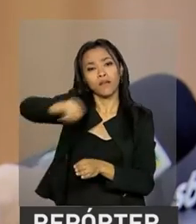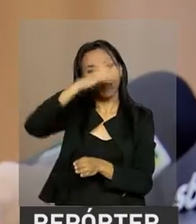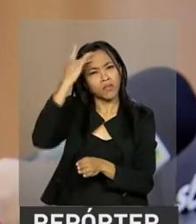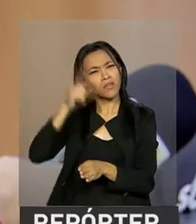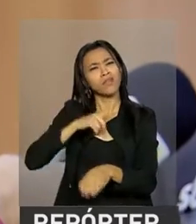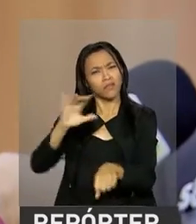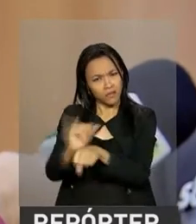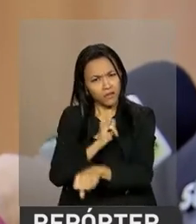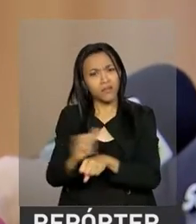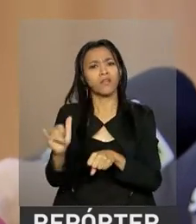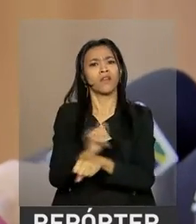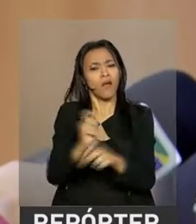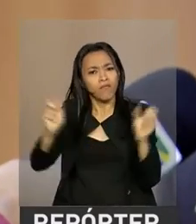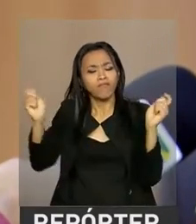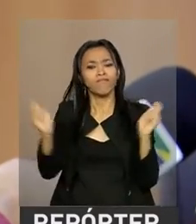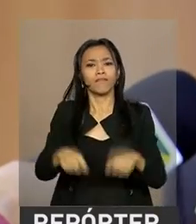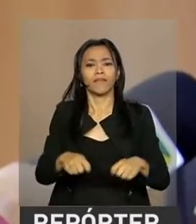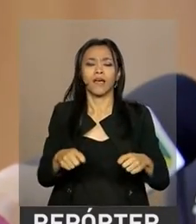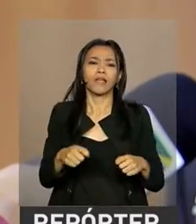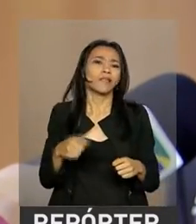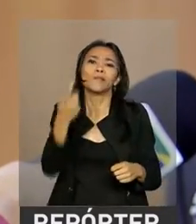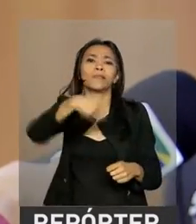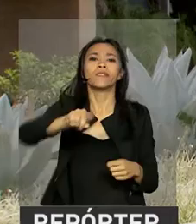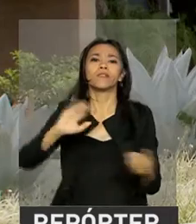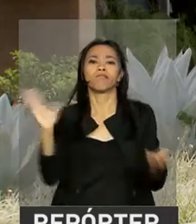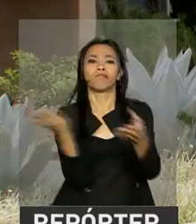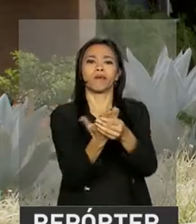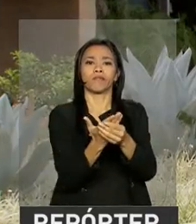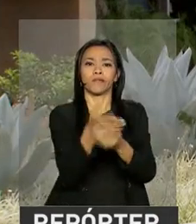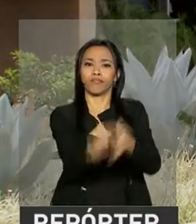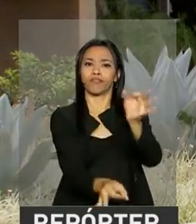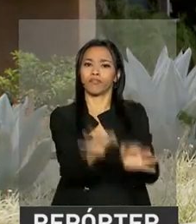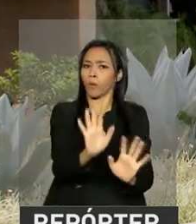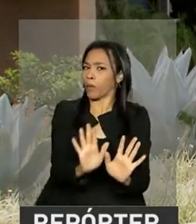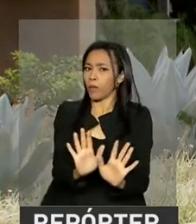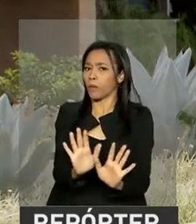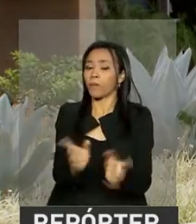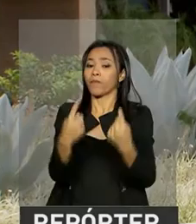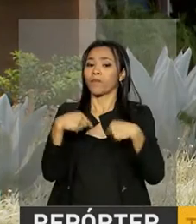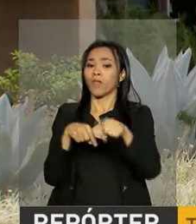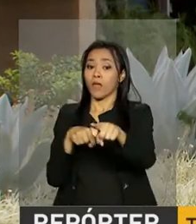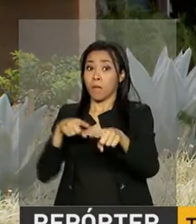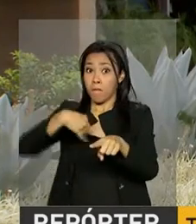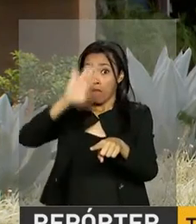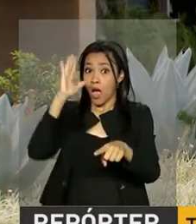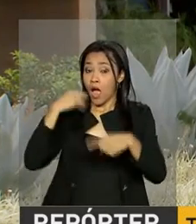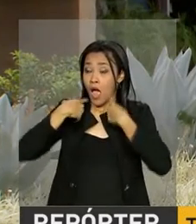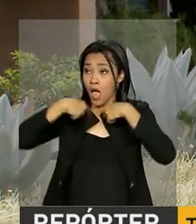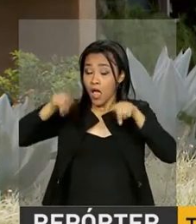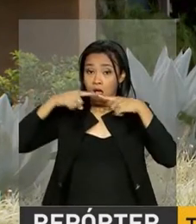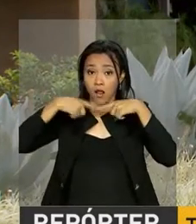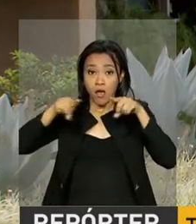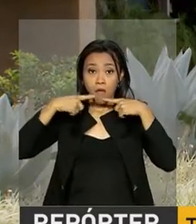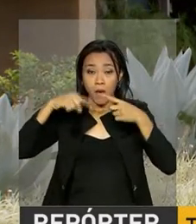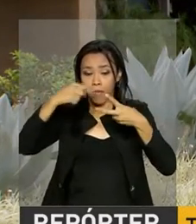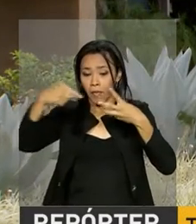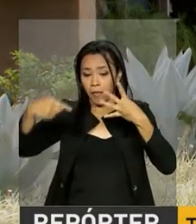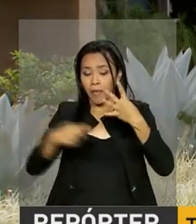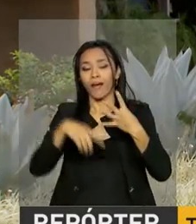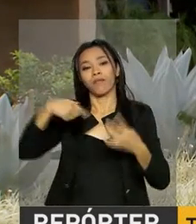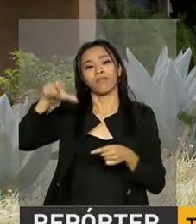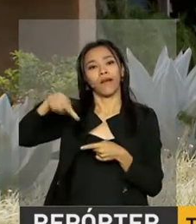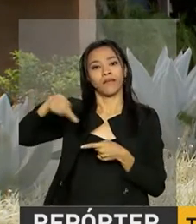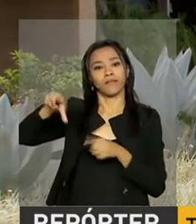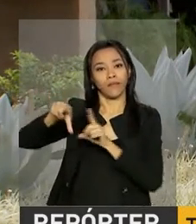ferramenta que pode ser que ele não precise de um processo judicial. Entre os assuntos mais reclamados em 2016 estão os cartões de